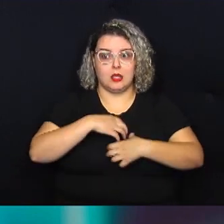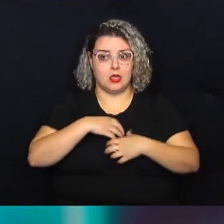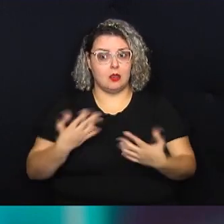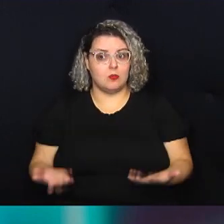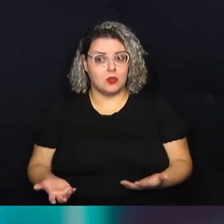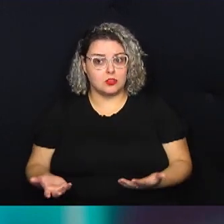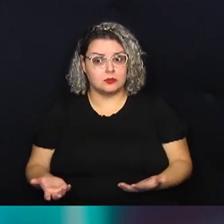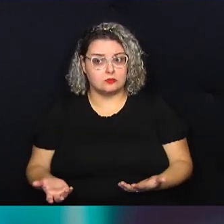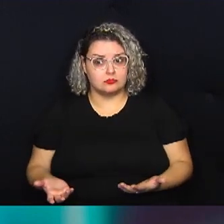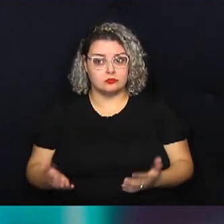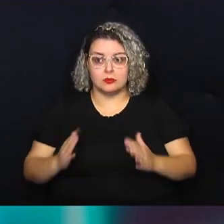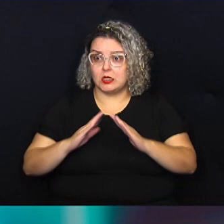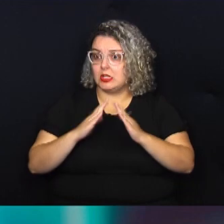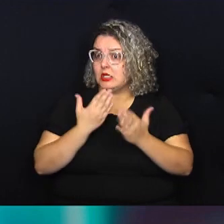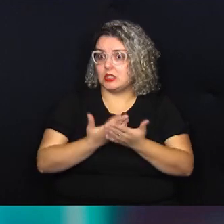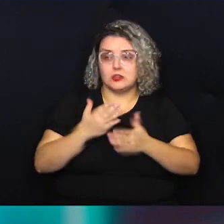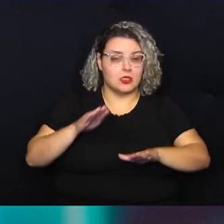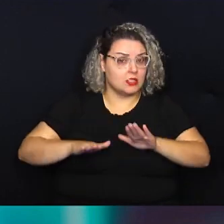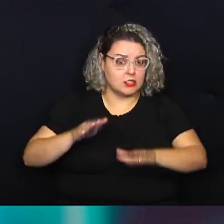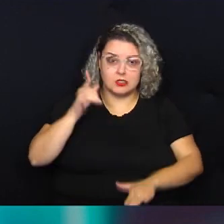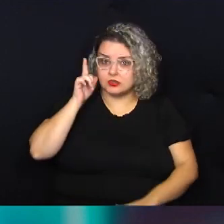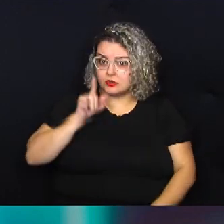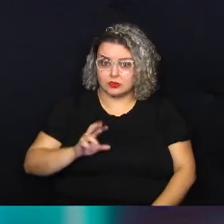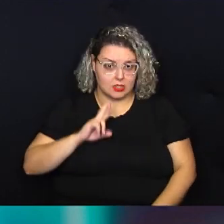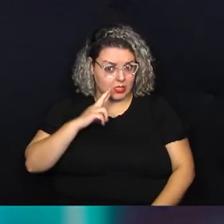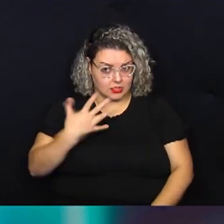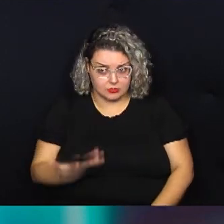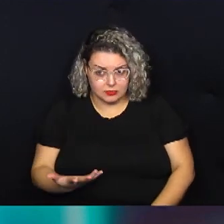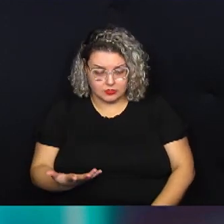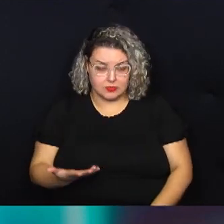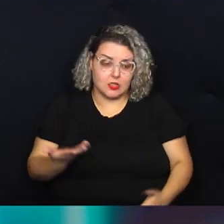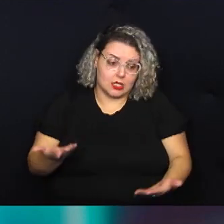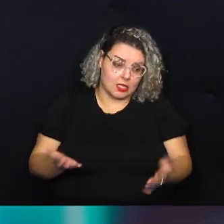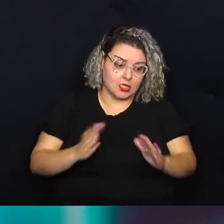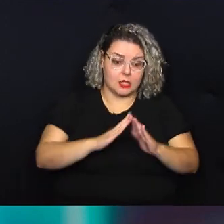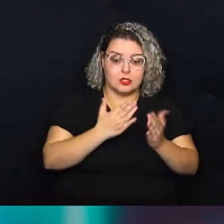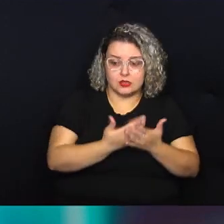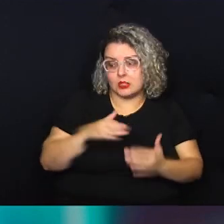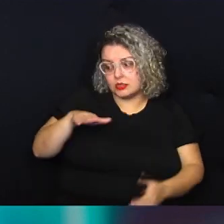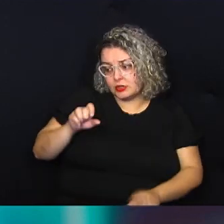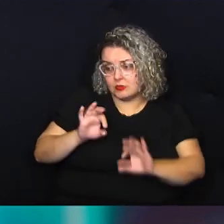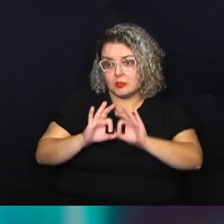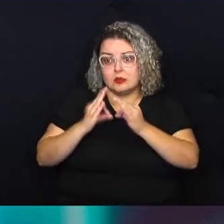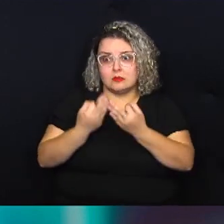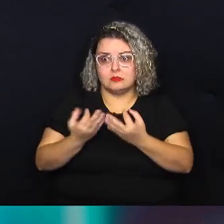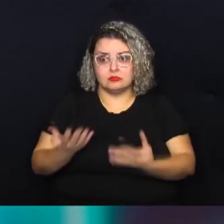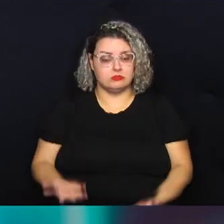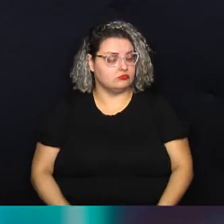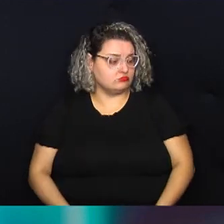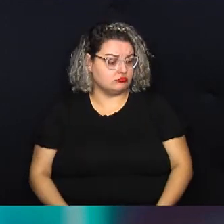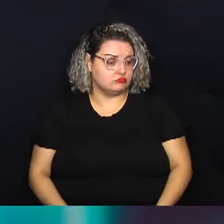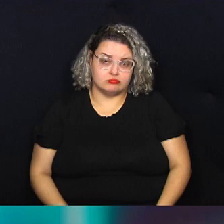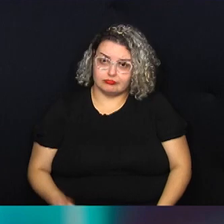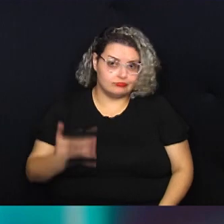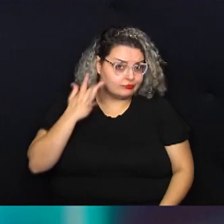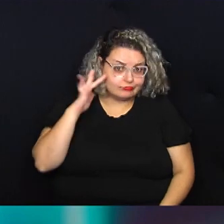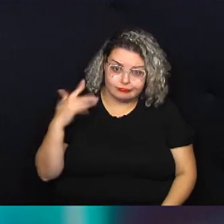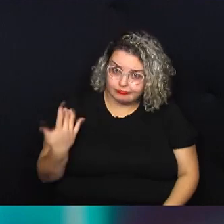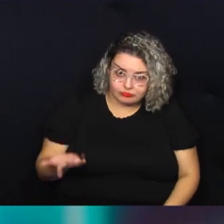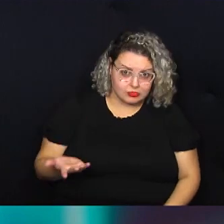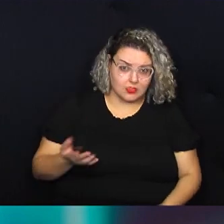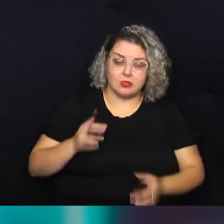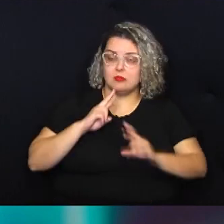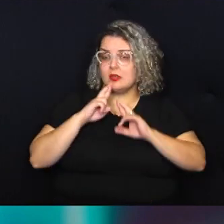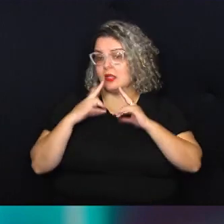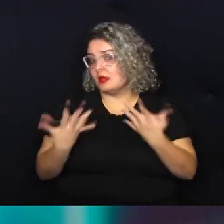e a escola nem sempre consegue resolver. Aí a escola chama a família, a família olha para aquilo e também não sabe resolver. Então,